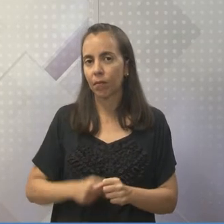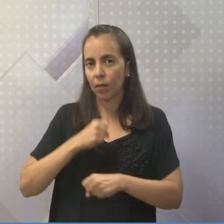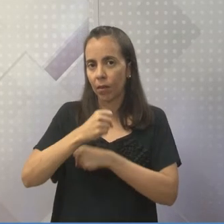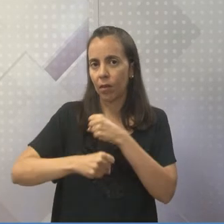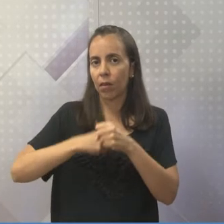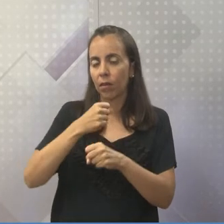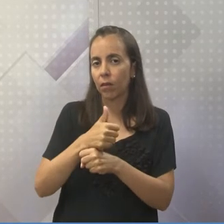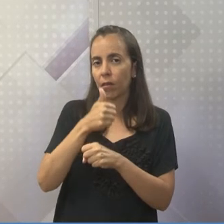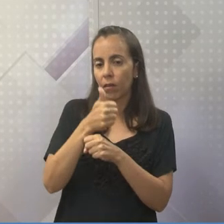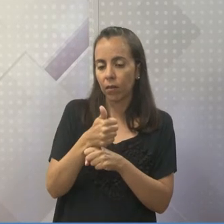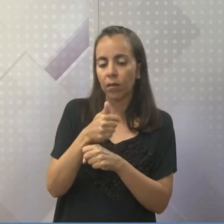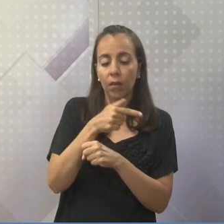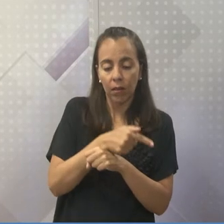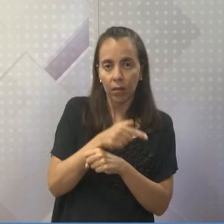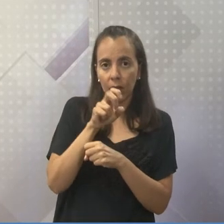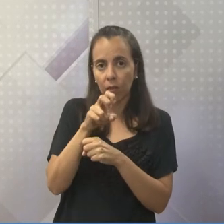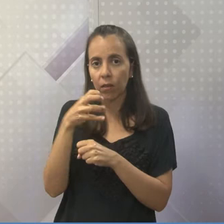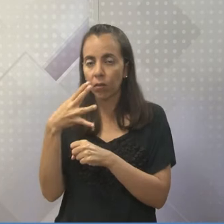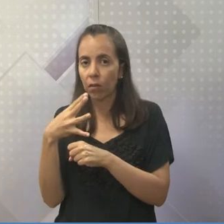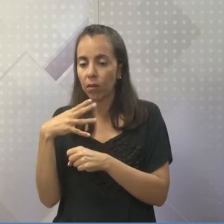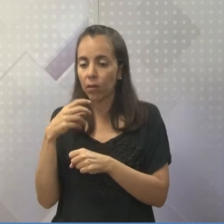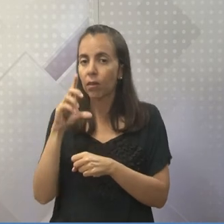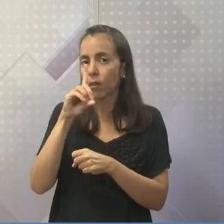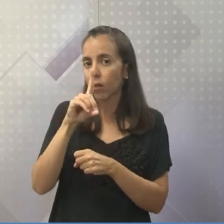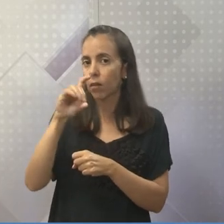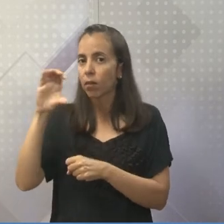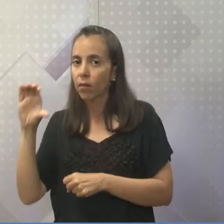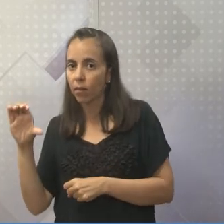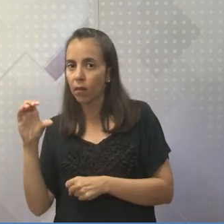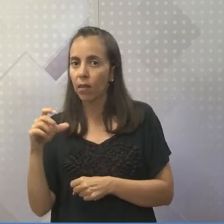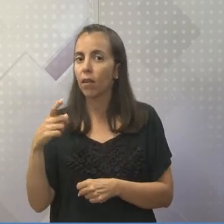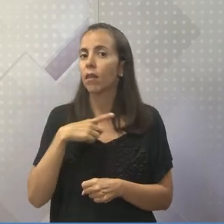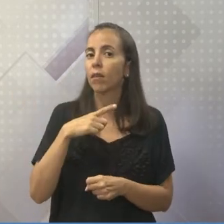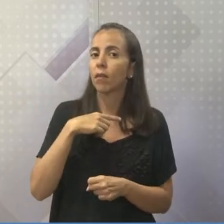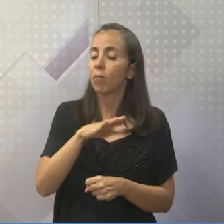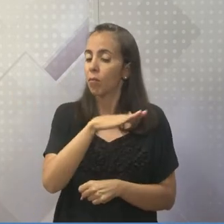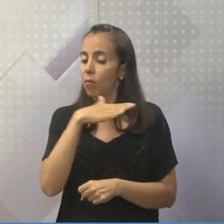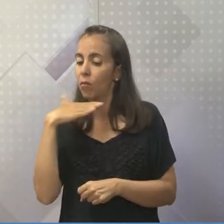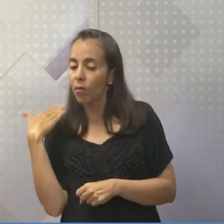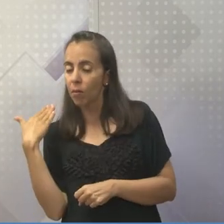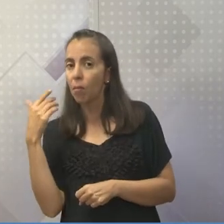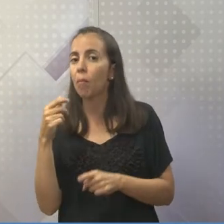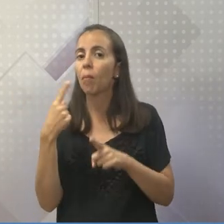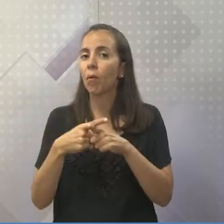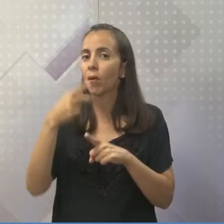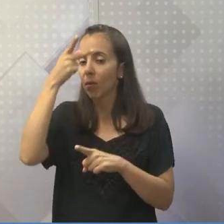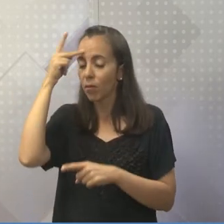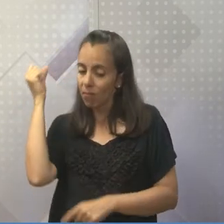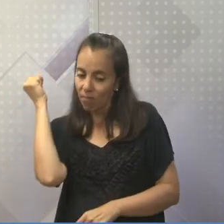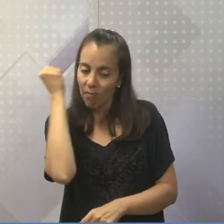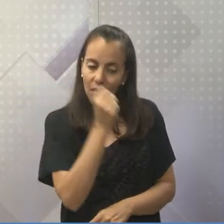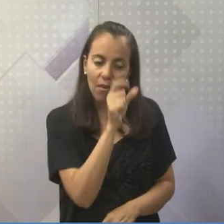Em 754 d.C., ele virou um mártir. Ou seja, ele faleceu. Mataram ele, creio.